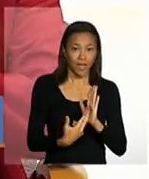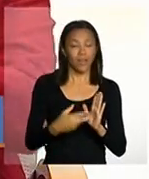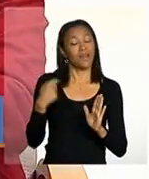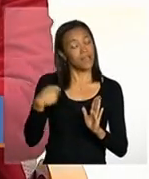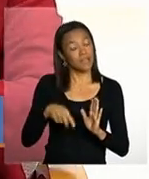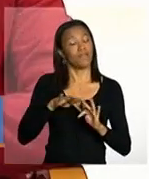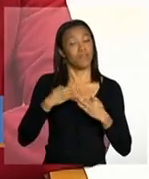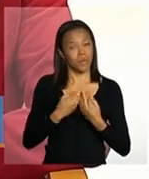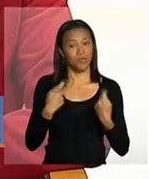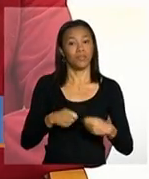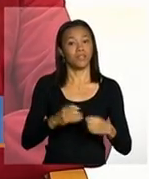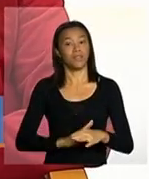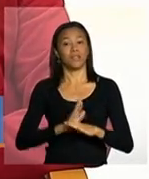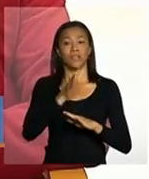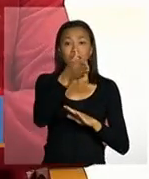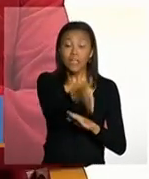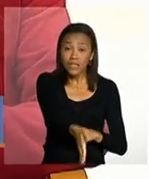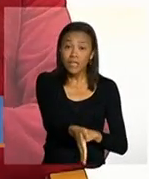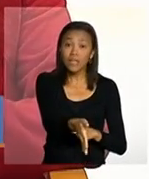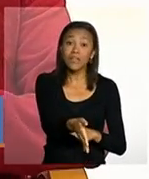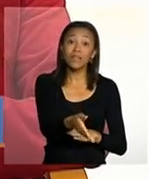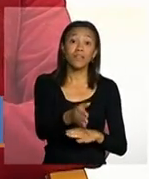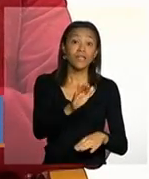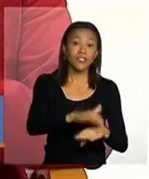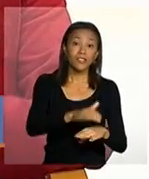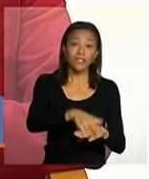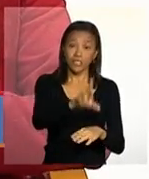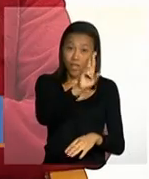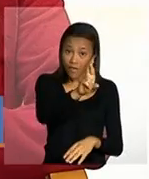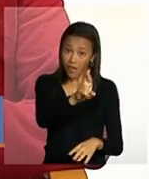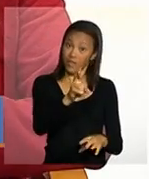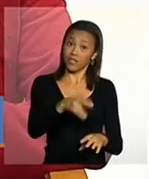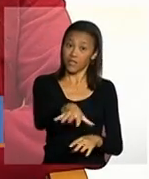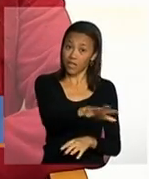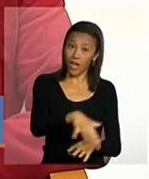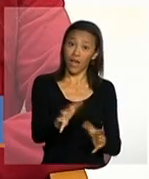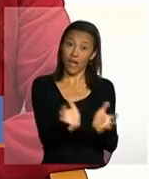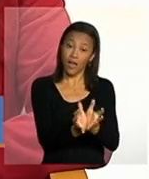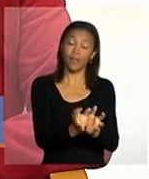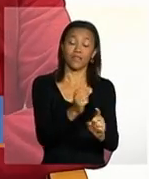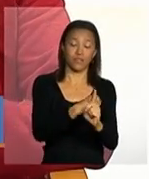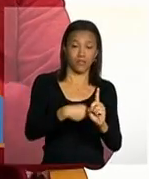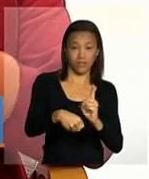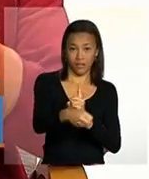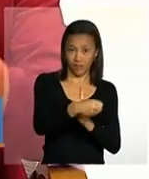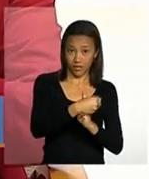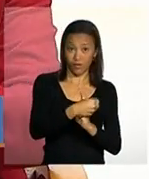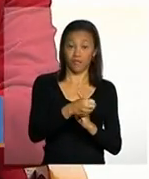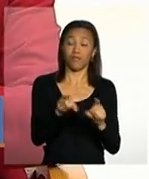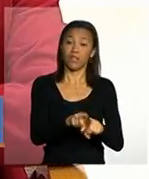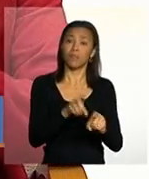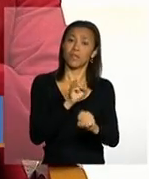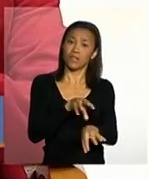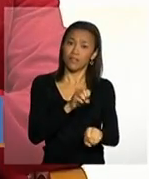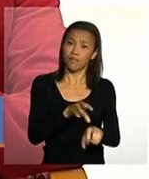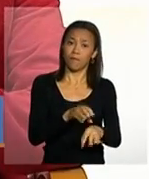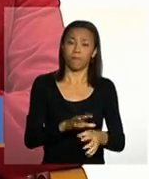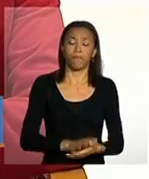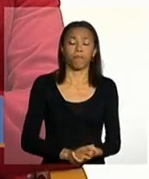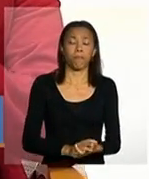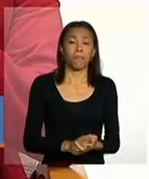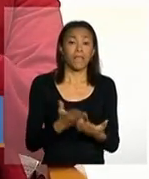essa família vai nessas unidades de referência do serviço de educação saúde e assistência então a partir dessa lista de